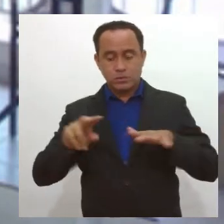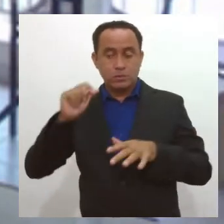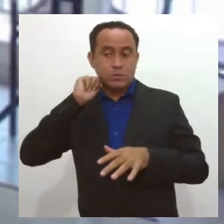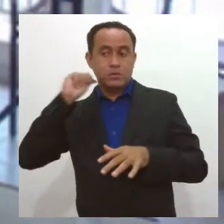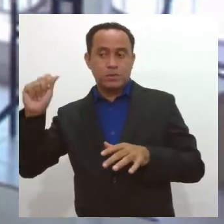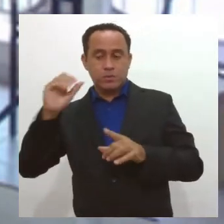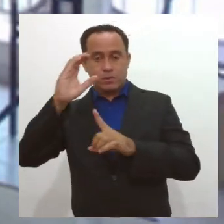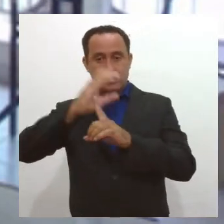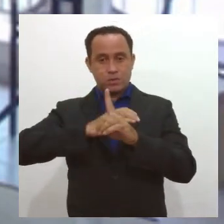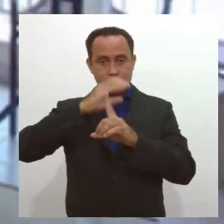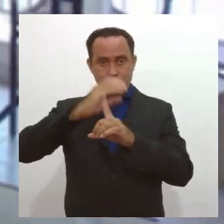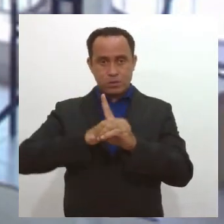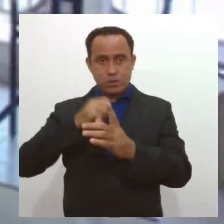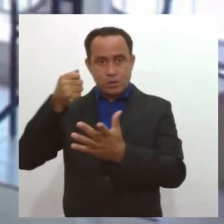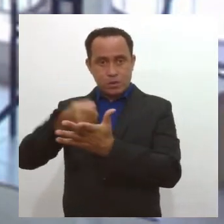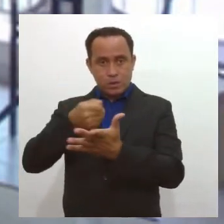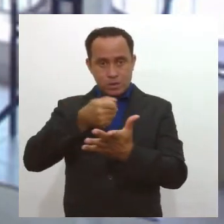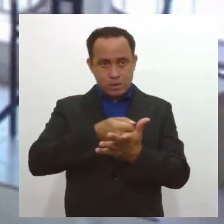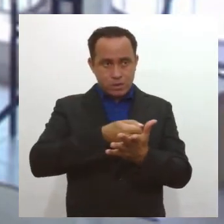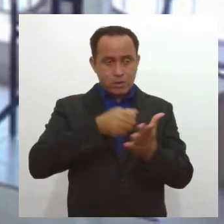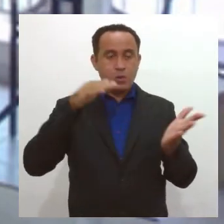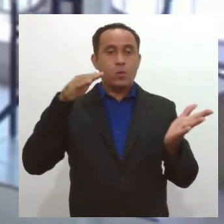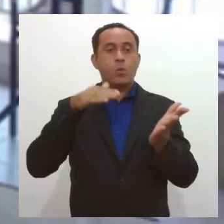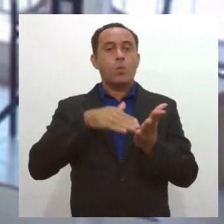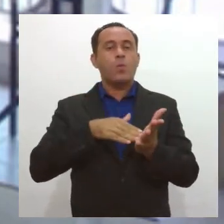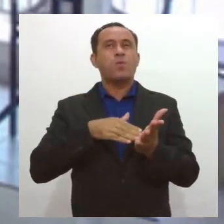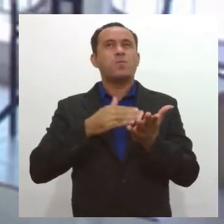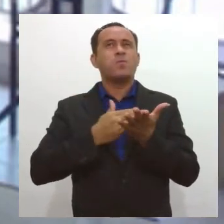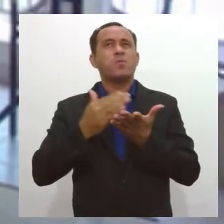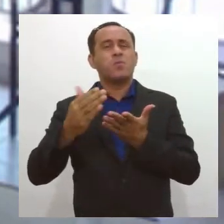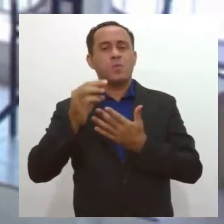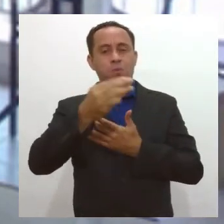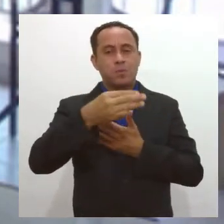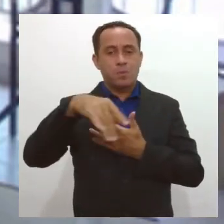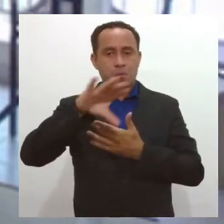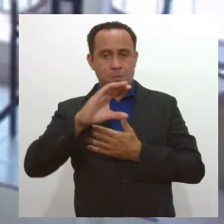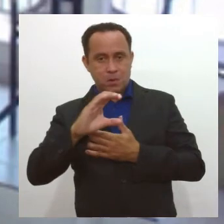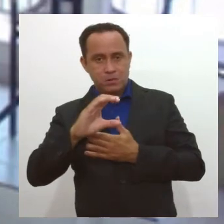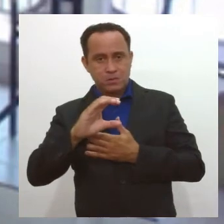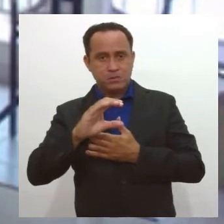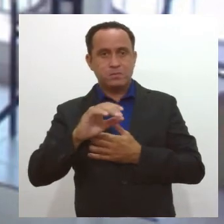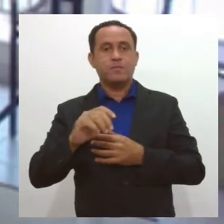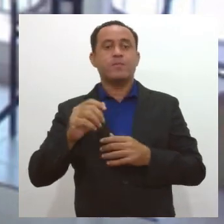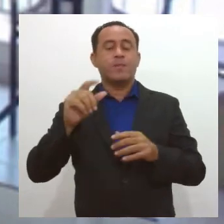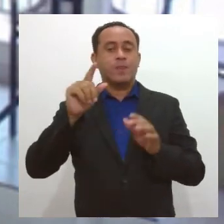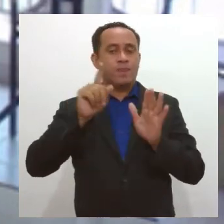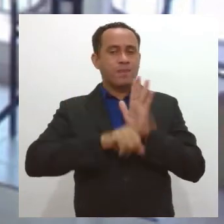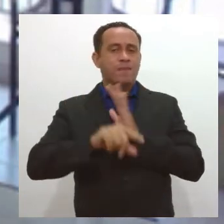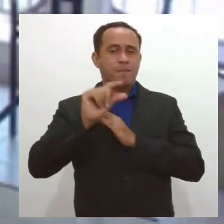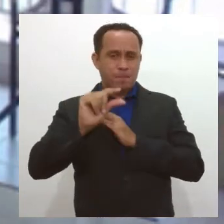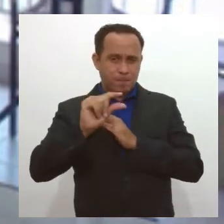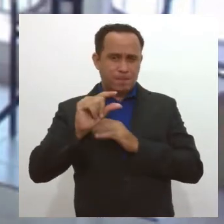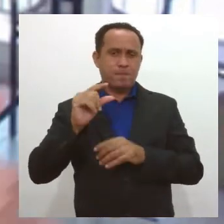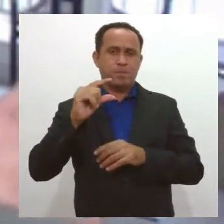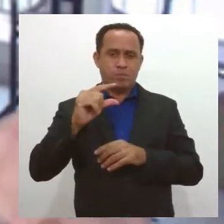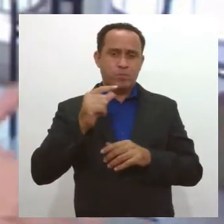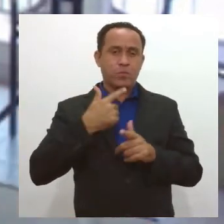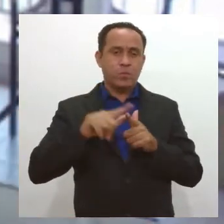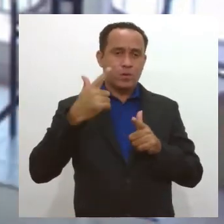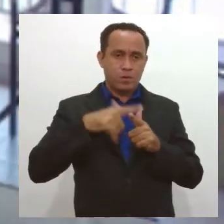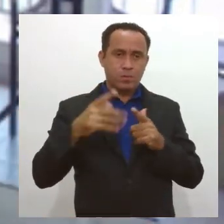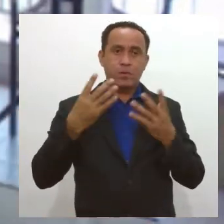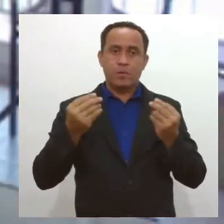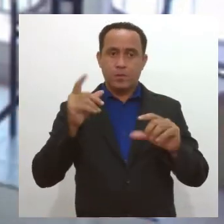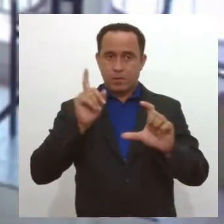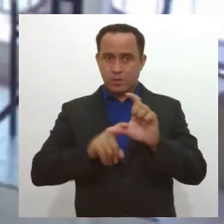calendário do pagamento ou até mesmo já o início dele. Mas, sabemos que é um valor ainda baixo para poder resolver tantos problemas que